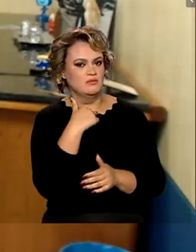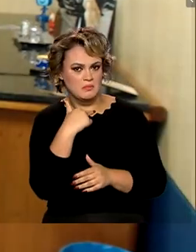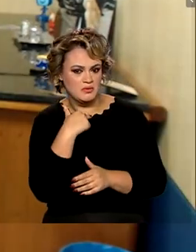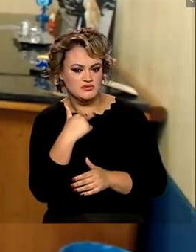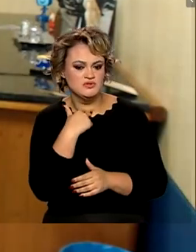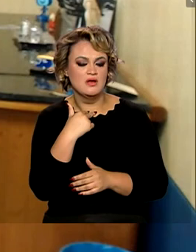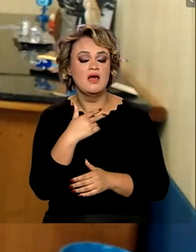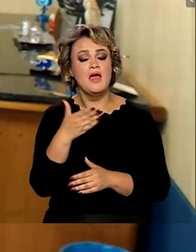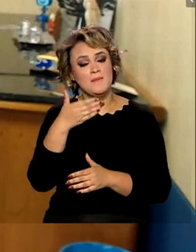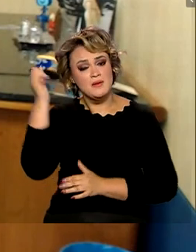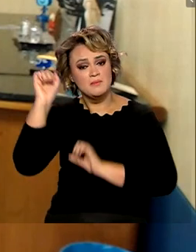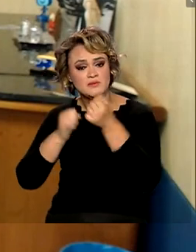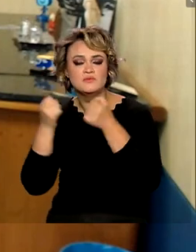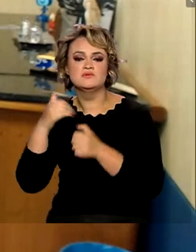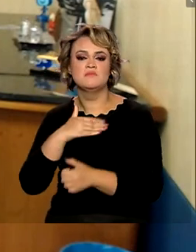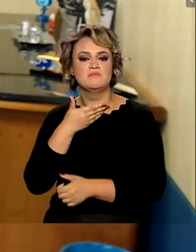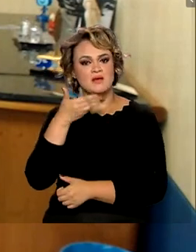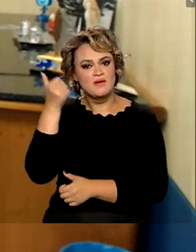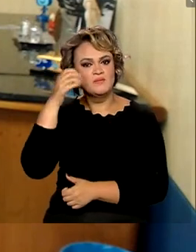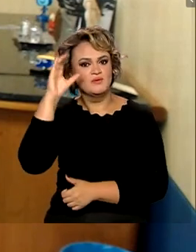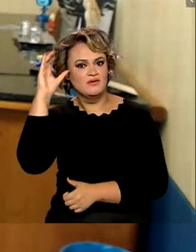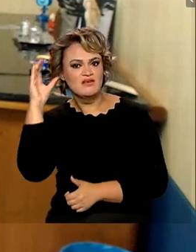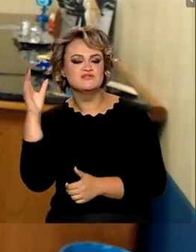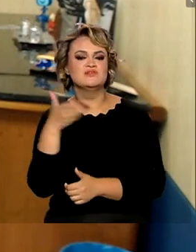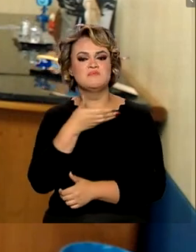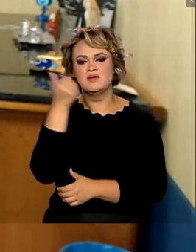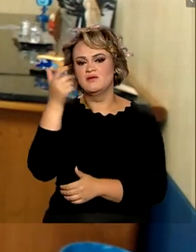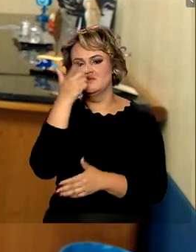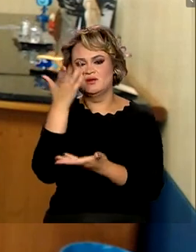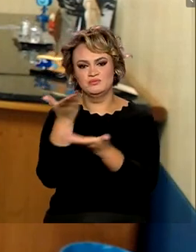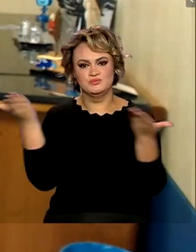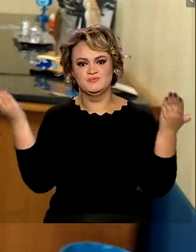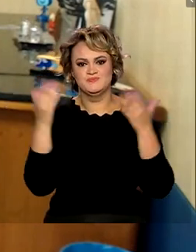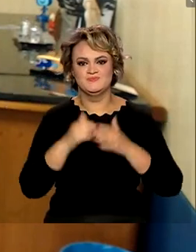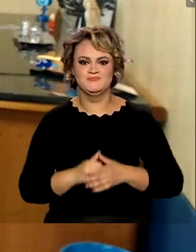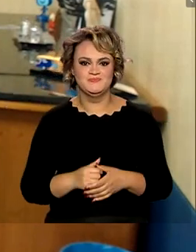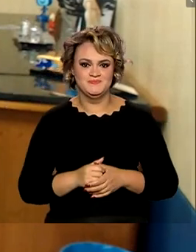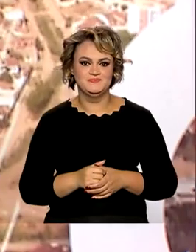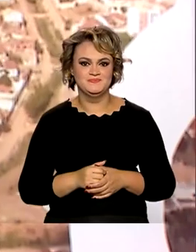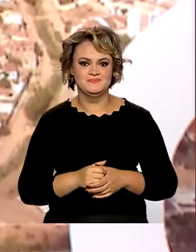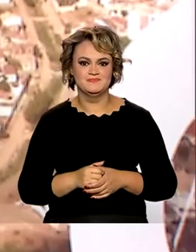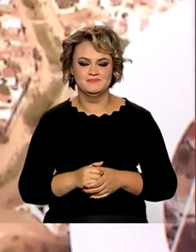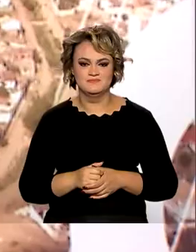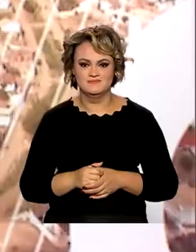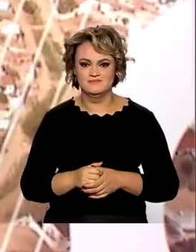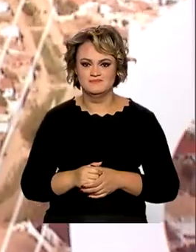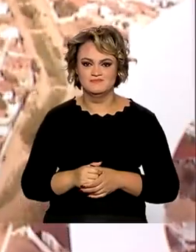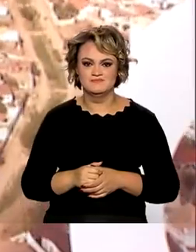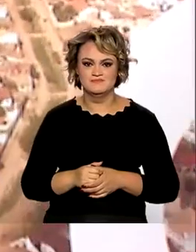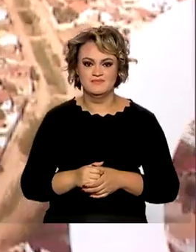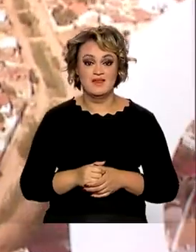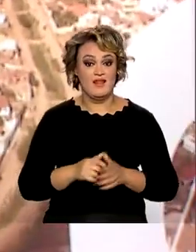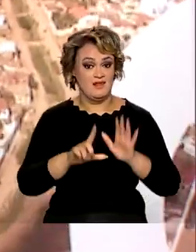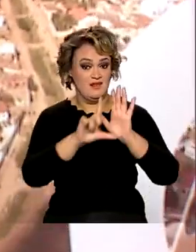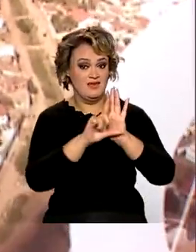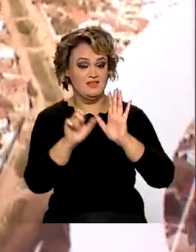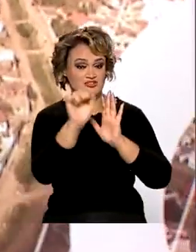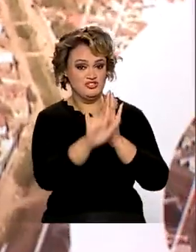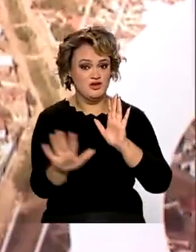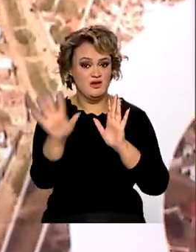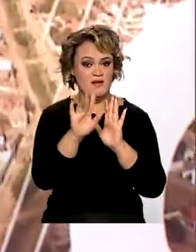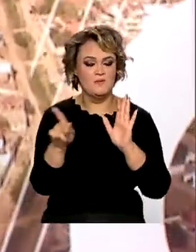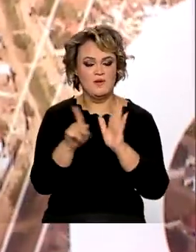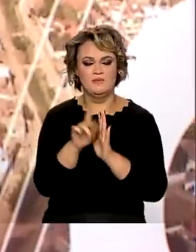É melhor para a indústria, é melhor para o consumidor, é melhor para as telecomunicações brasileiras. A Lei Geral das